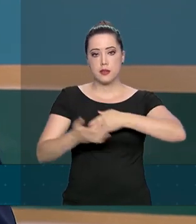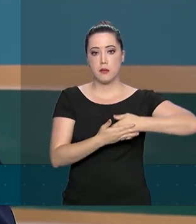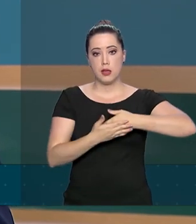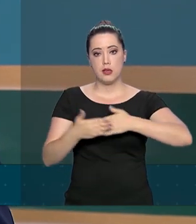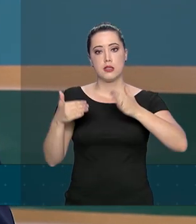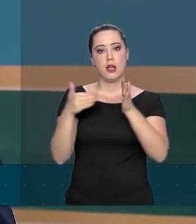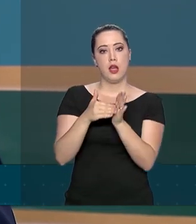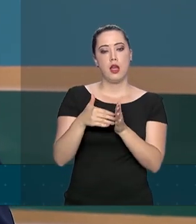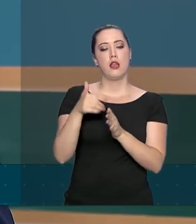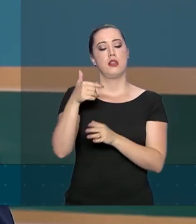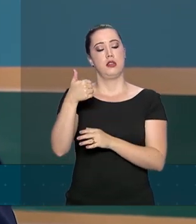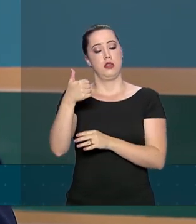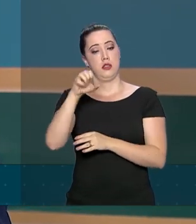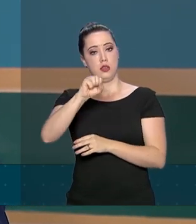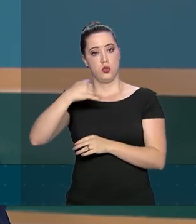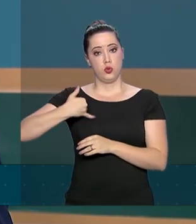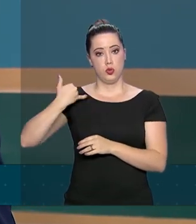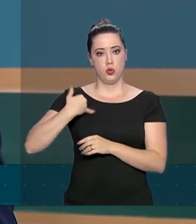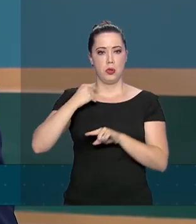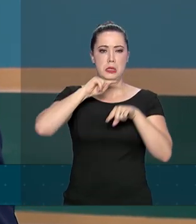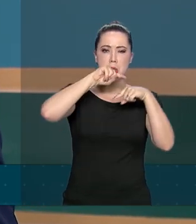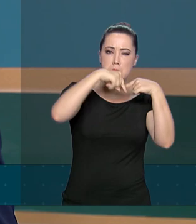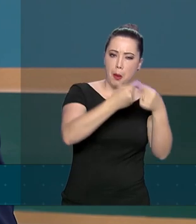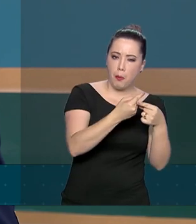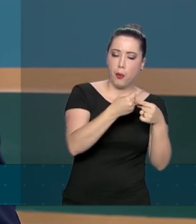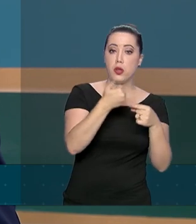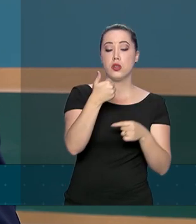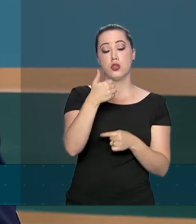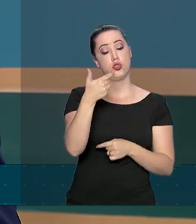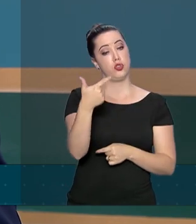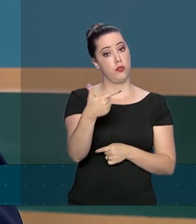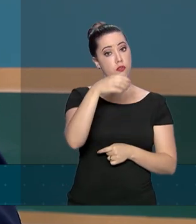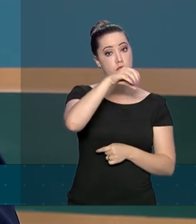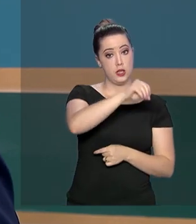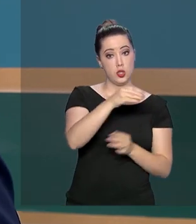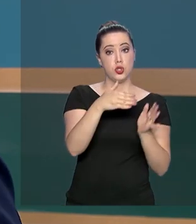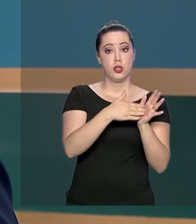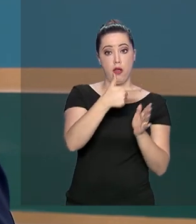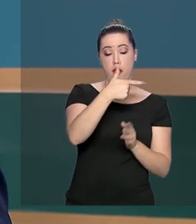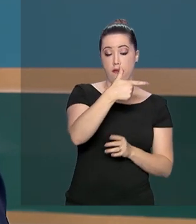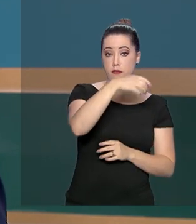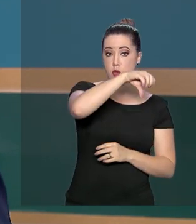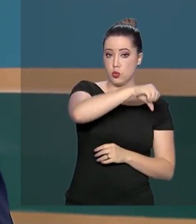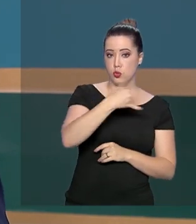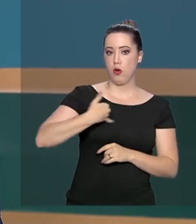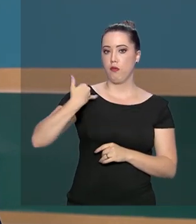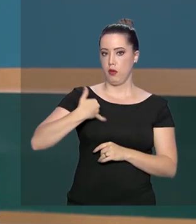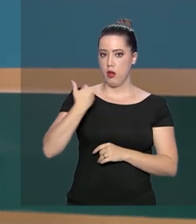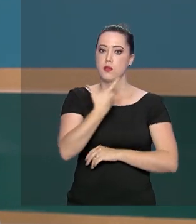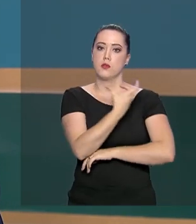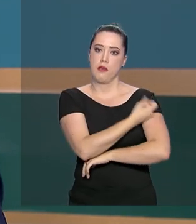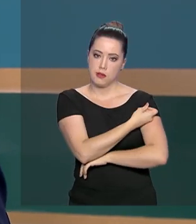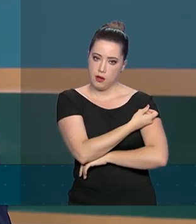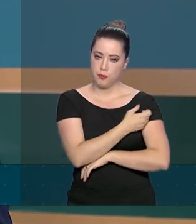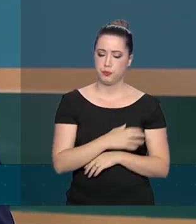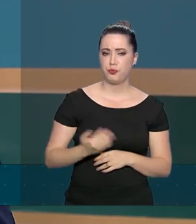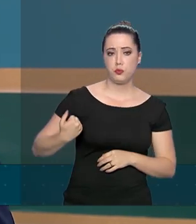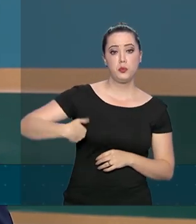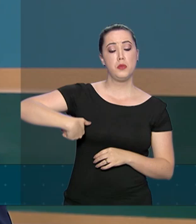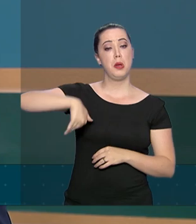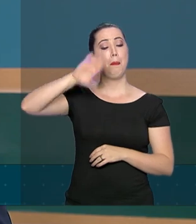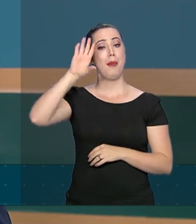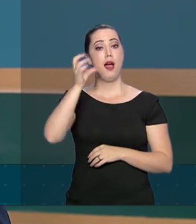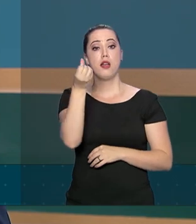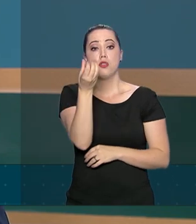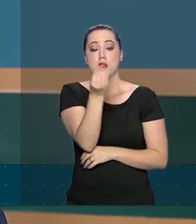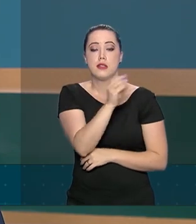de 18 a 30 de novembro, será a vez dos jovens de 20 a 29 anos receberem a imunização. Mais de 60 milhões de